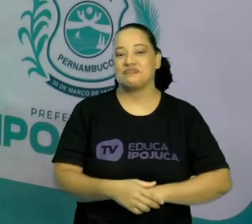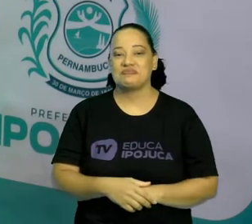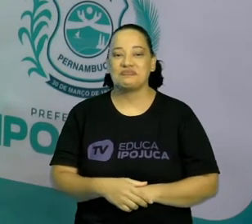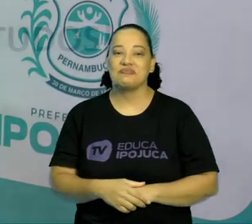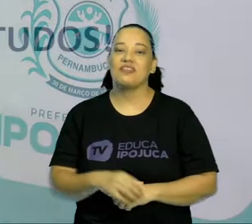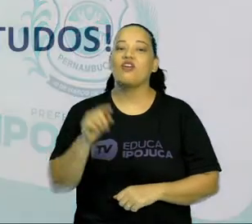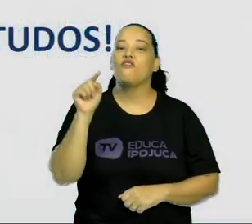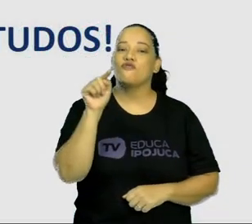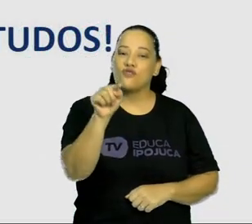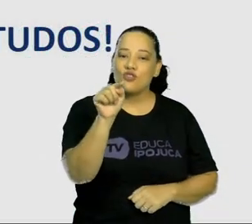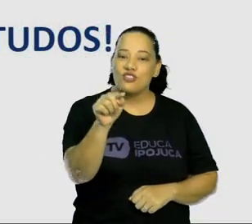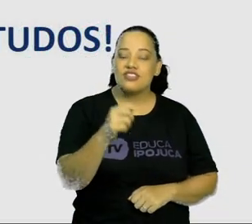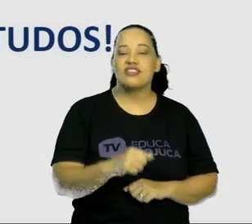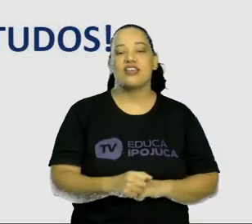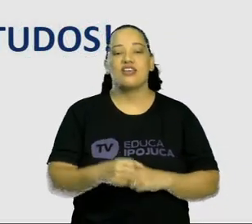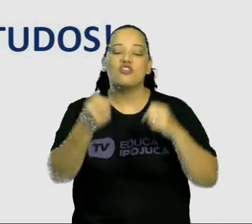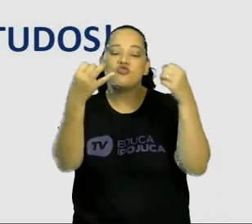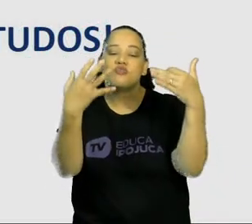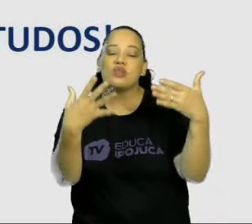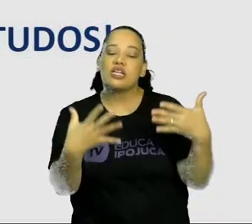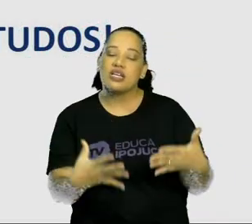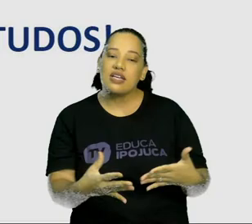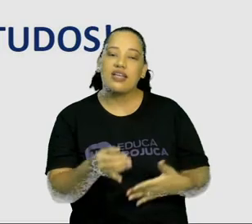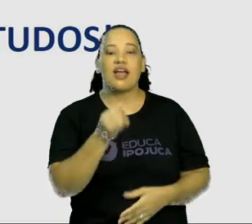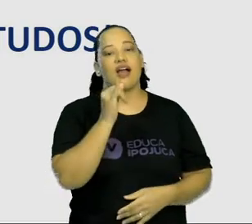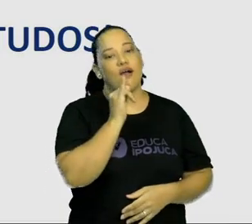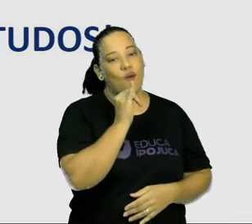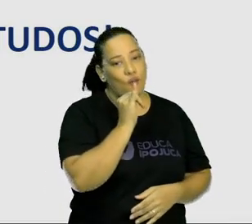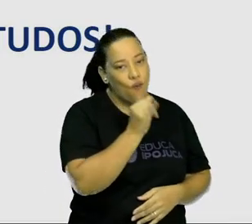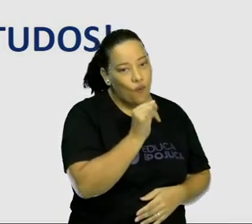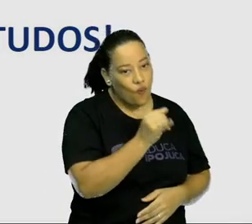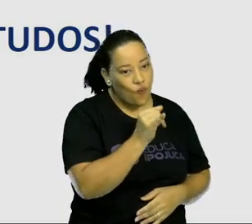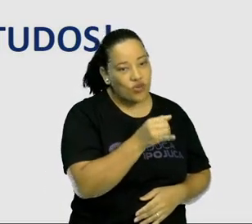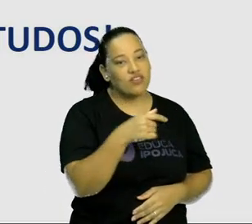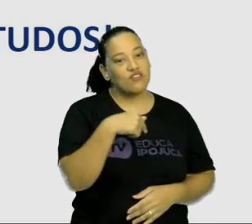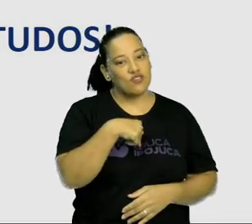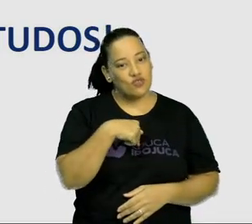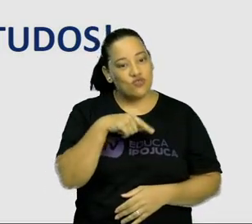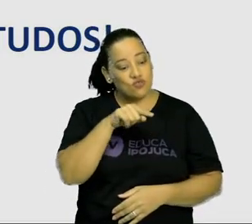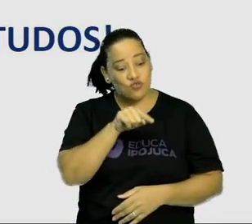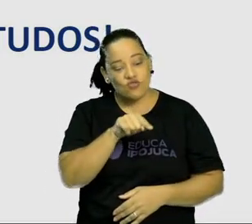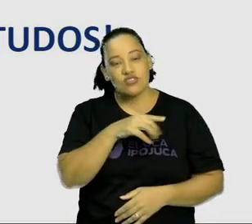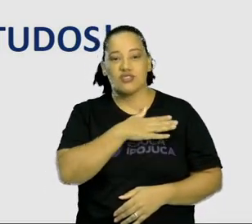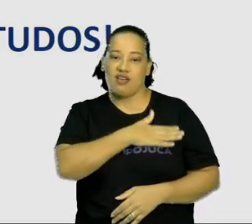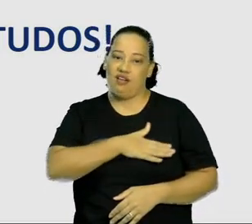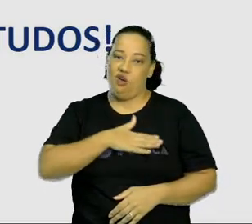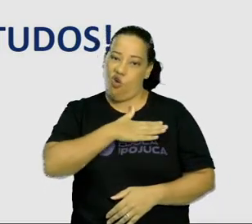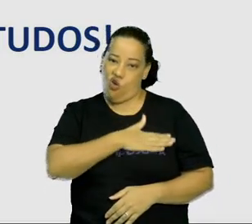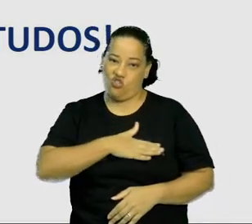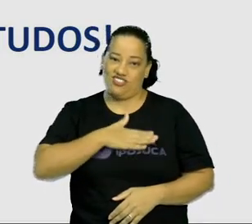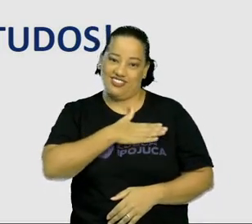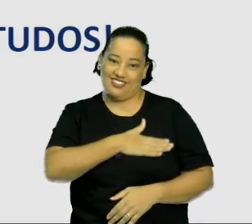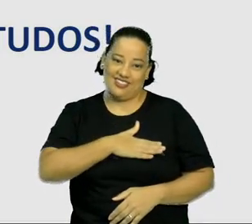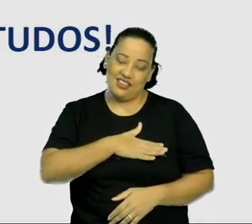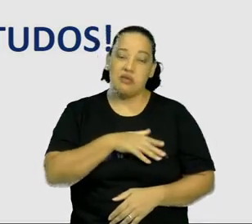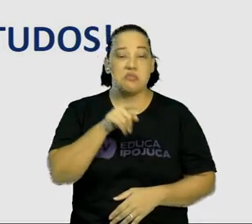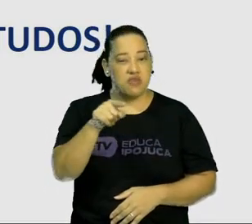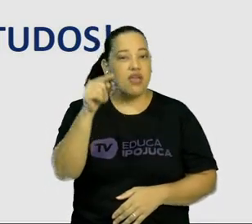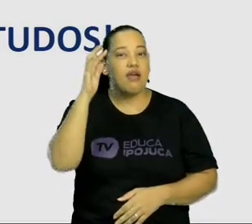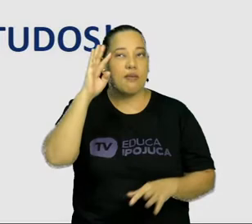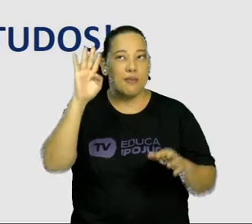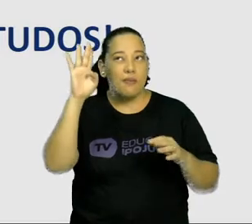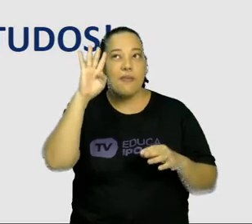você vai contar para alguém um conto que você mais gosta. E aí, pensem,